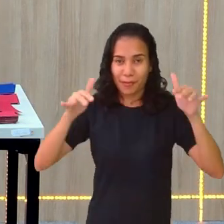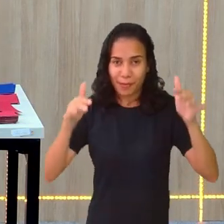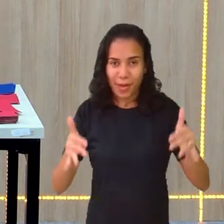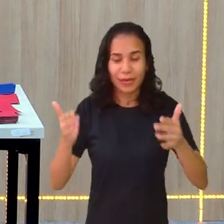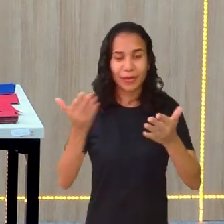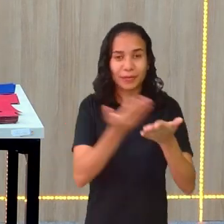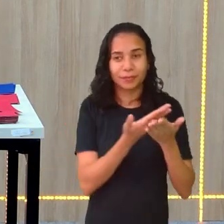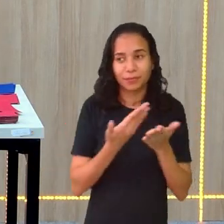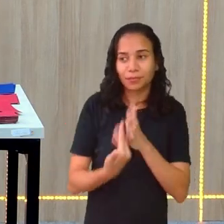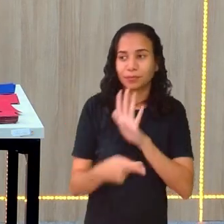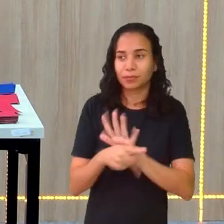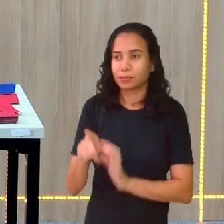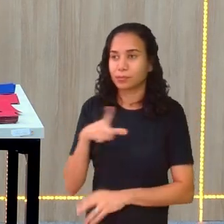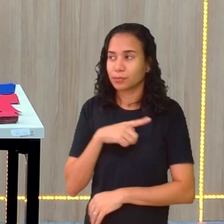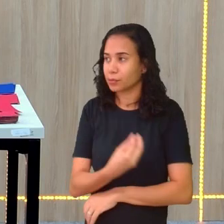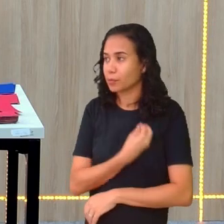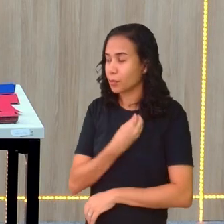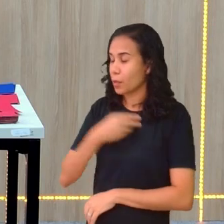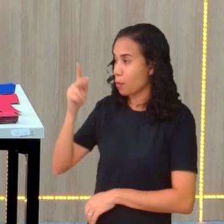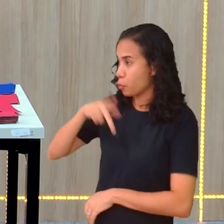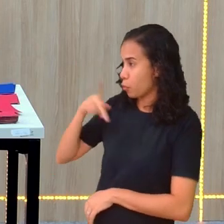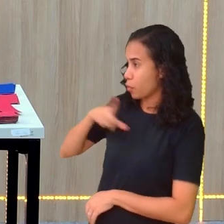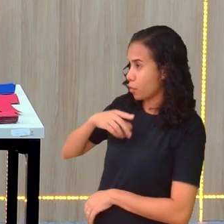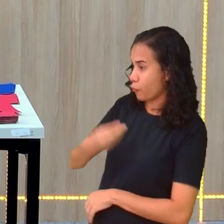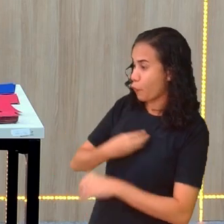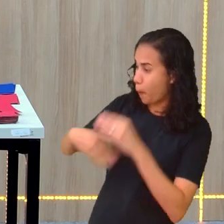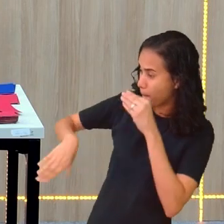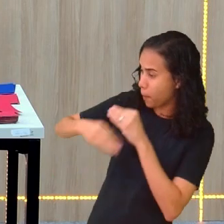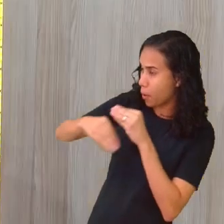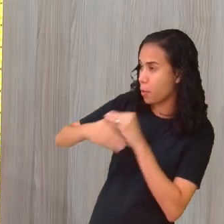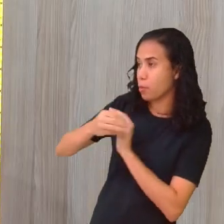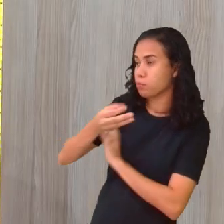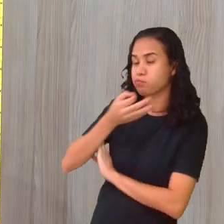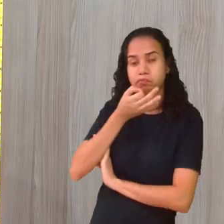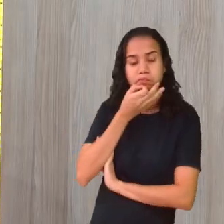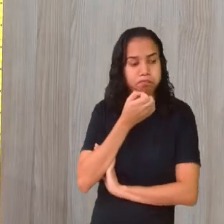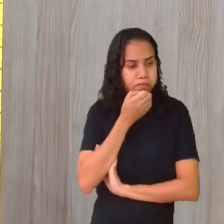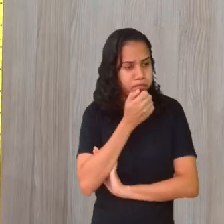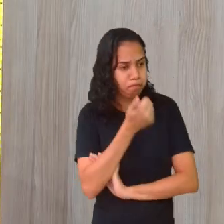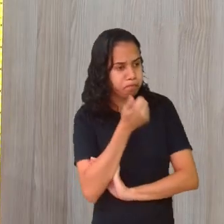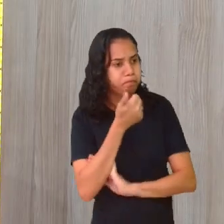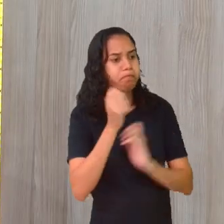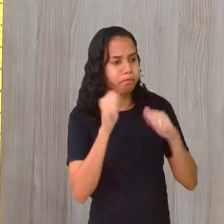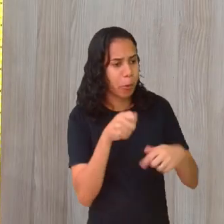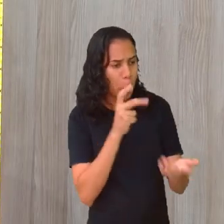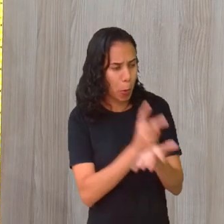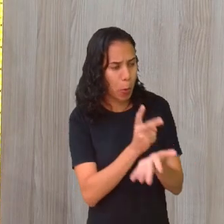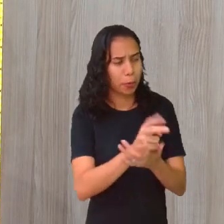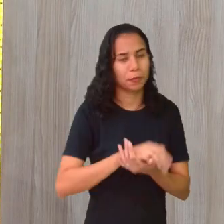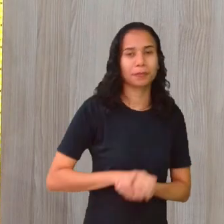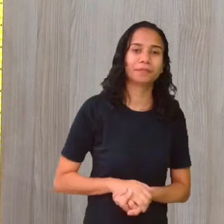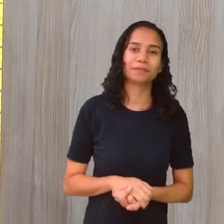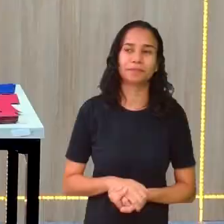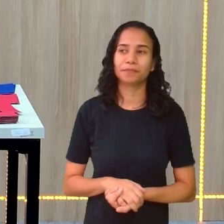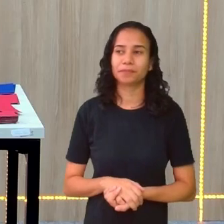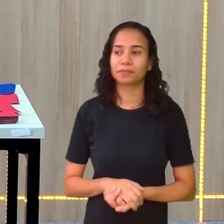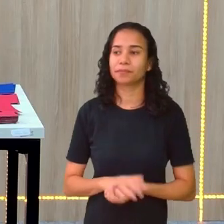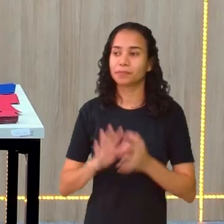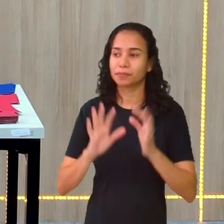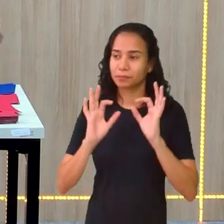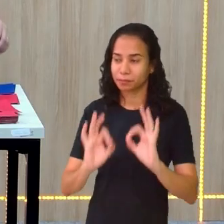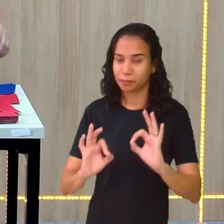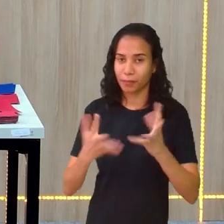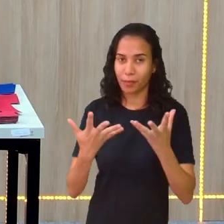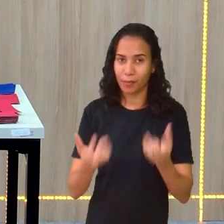trabalhar isso aqui. Professora Marta, algum comentário? Não, tudo tranquilo. Pode prosseguir. Ah, tá. Bom,